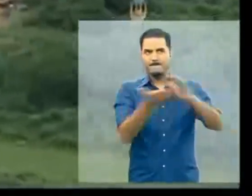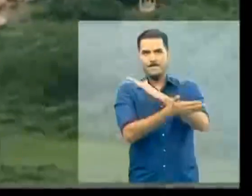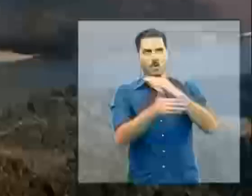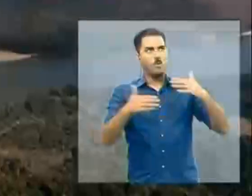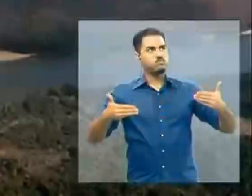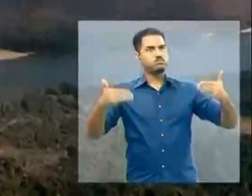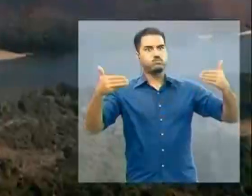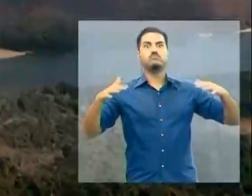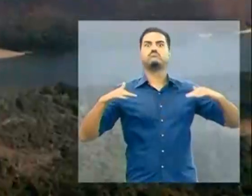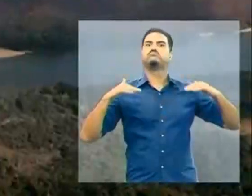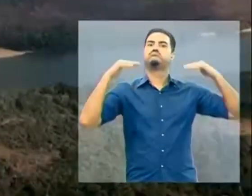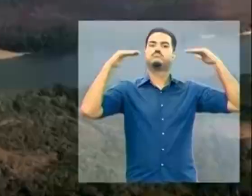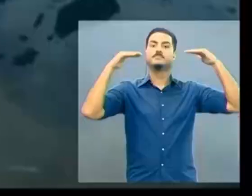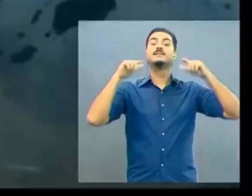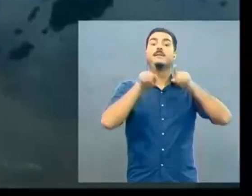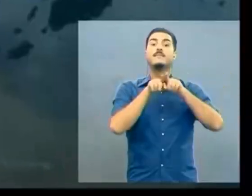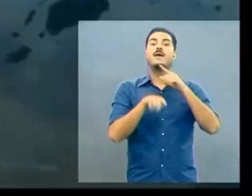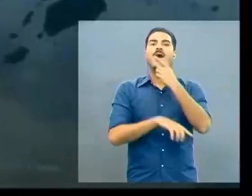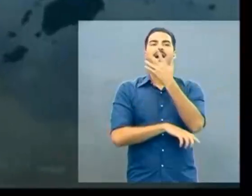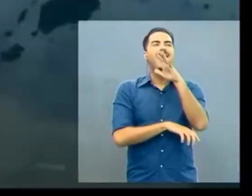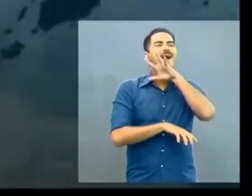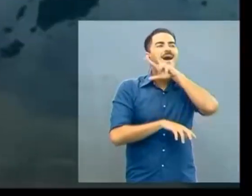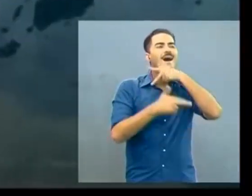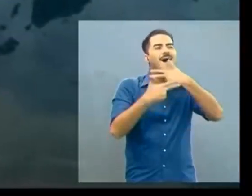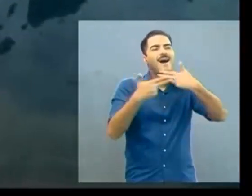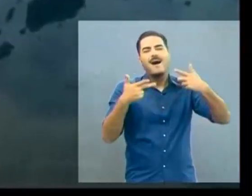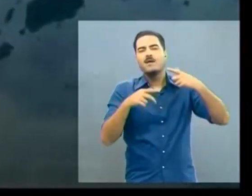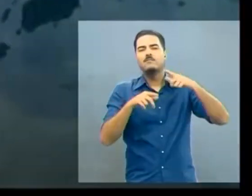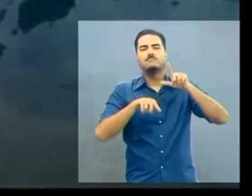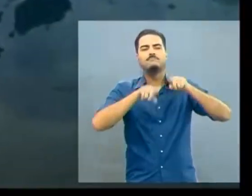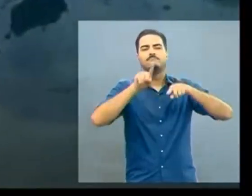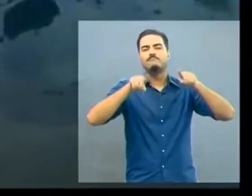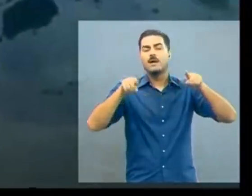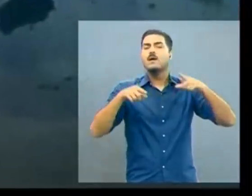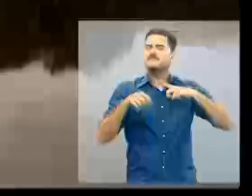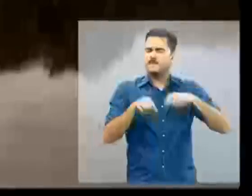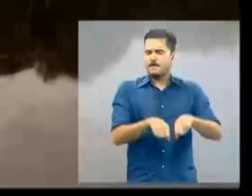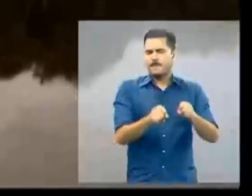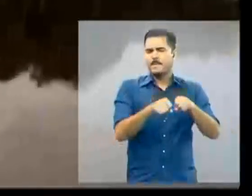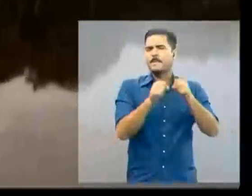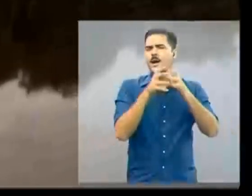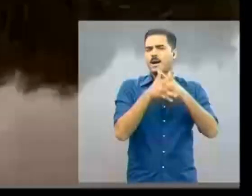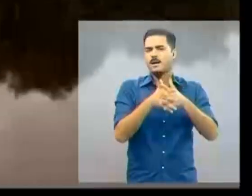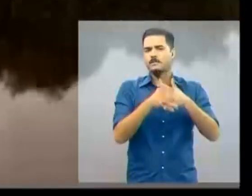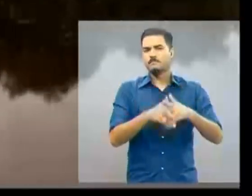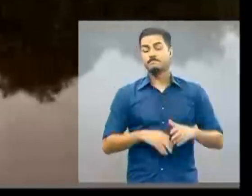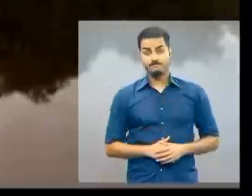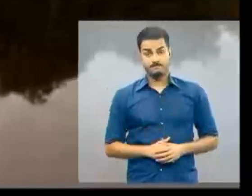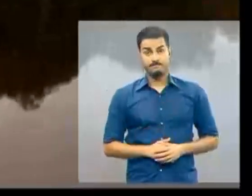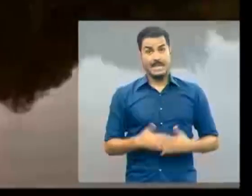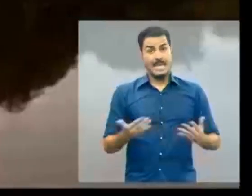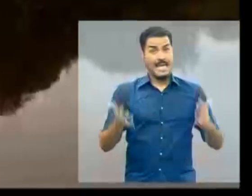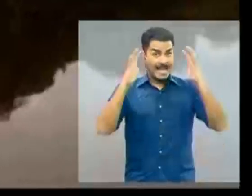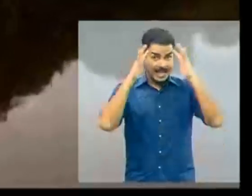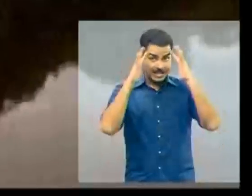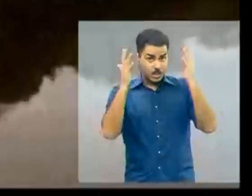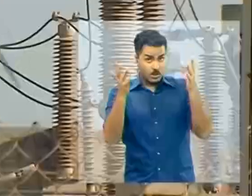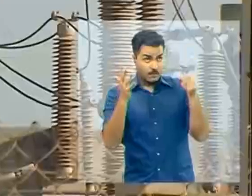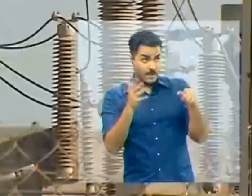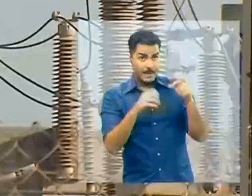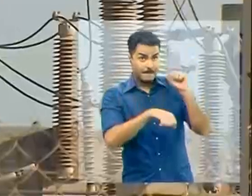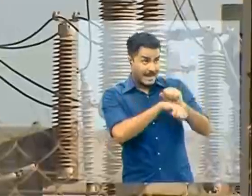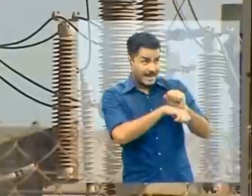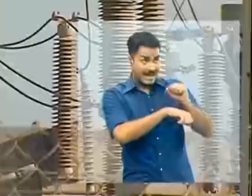barragem, a biodiversidade vai sofrer impactos enormes. Uma solução para tentar evitar esse uso